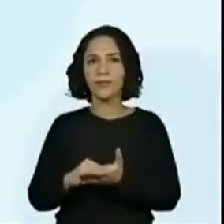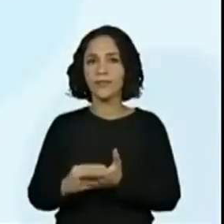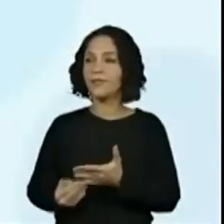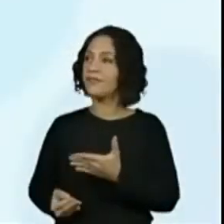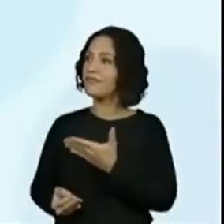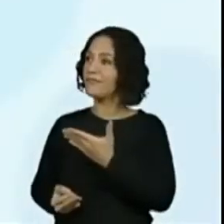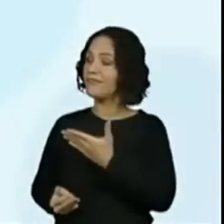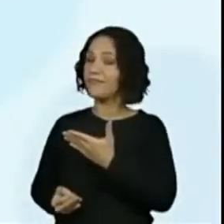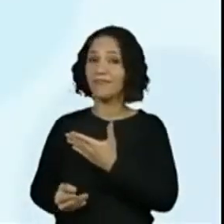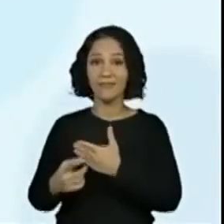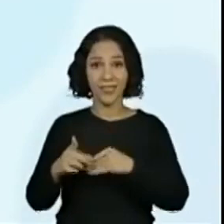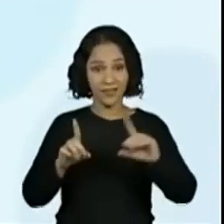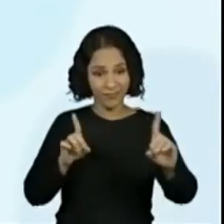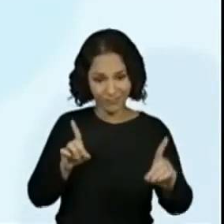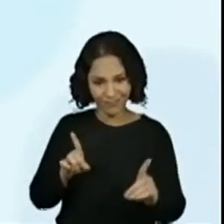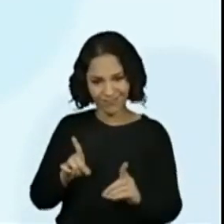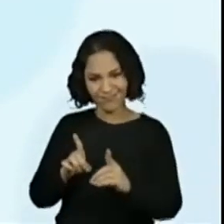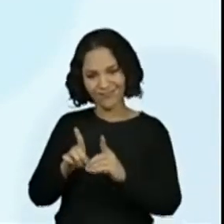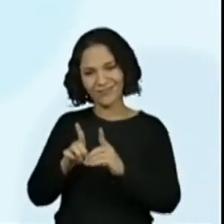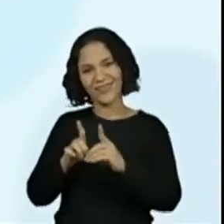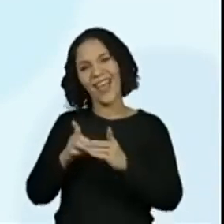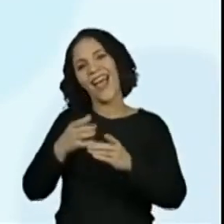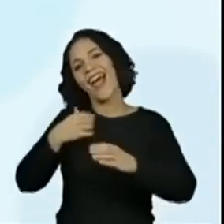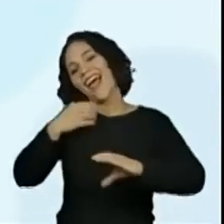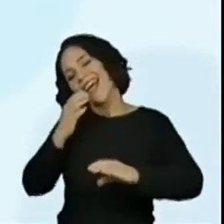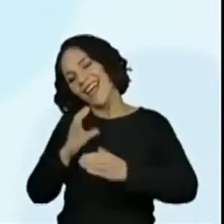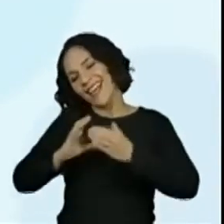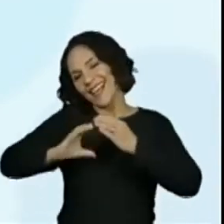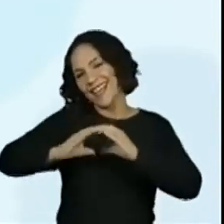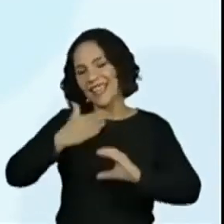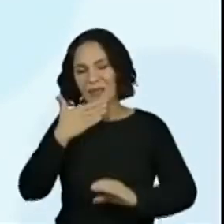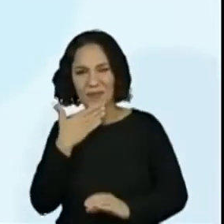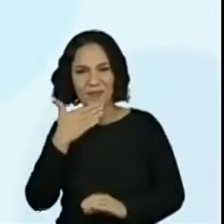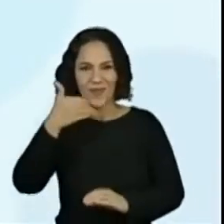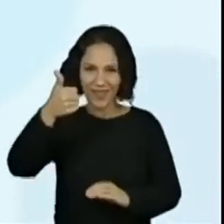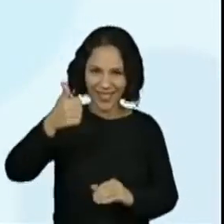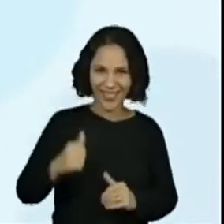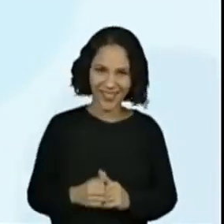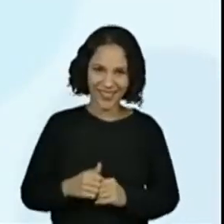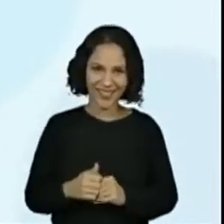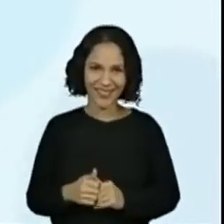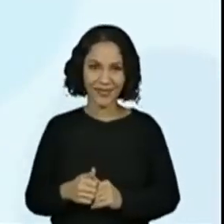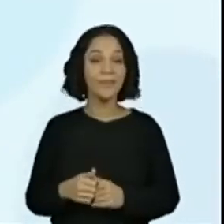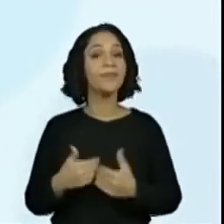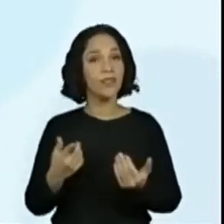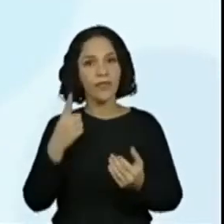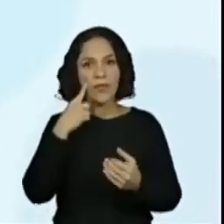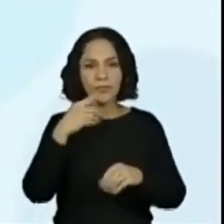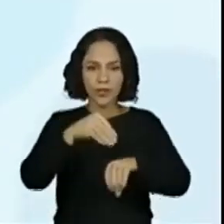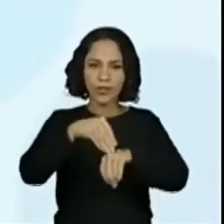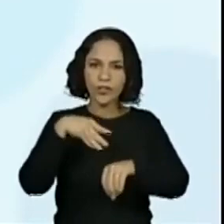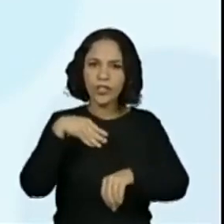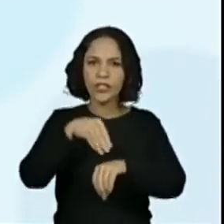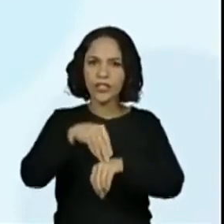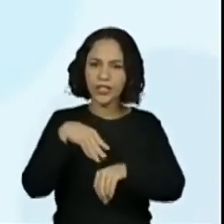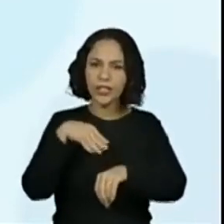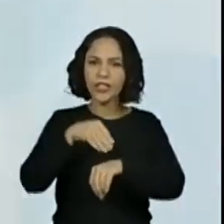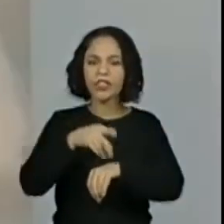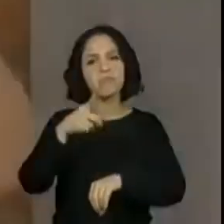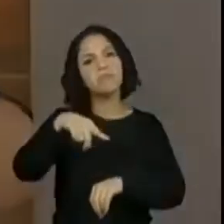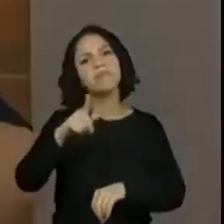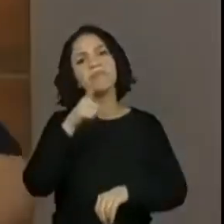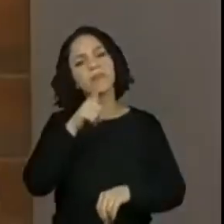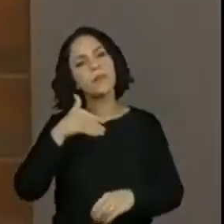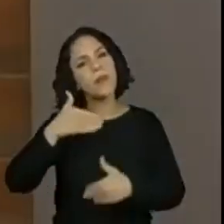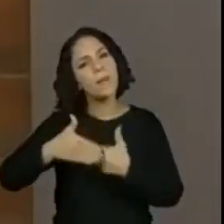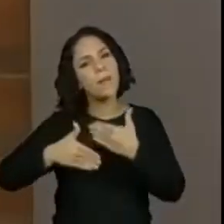o verso correto. Ótimo. Crianças, vocês foram muito bem, né? Também as dicas que a gente está tentando trazer. Sim. Eu acho que até